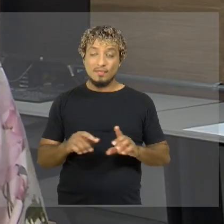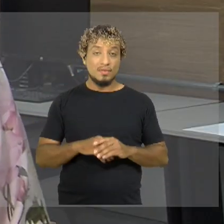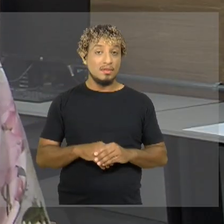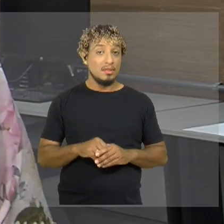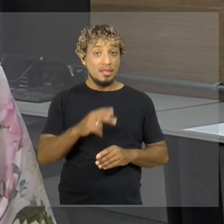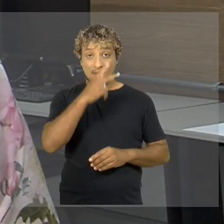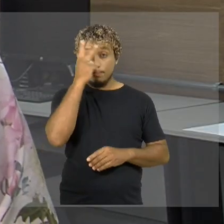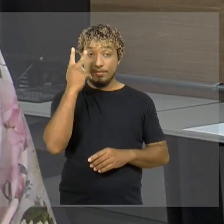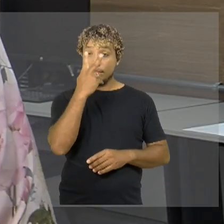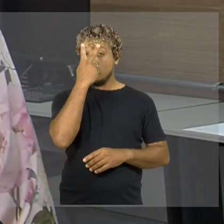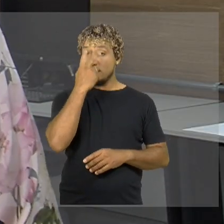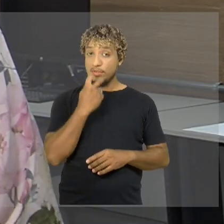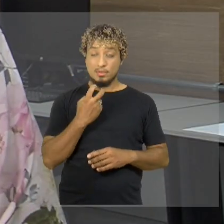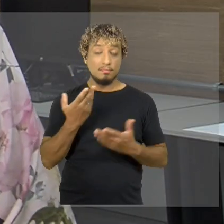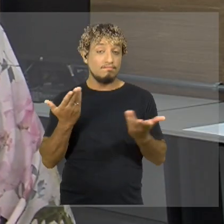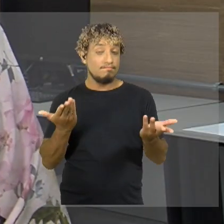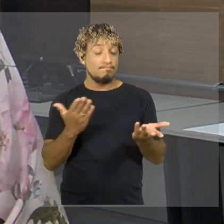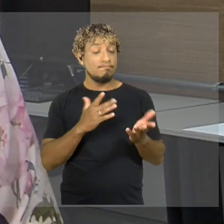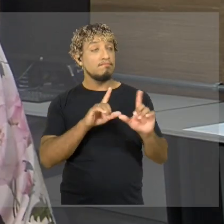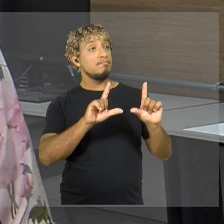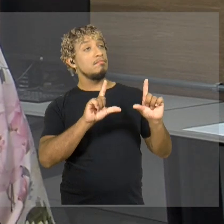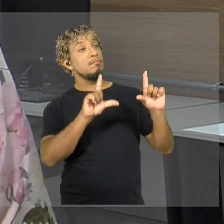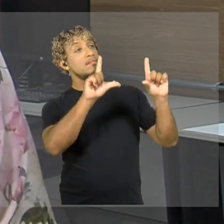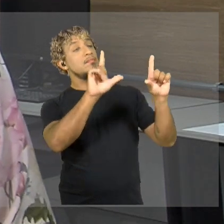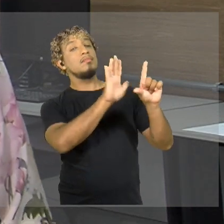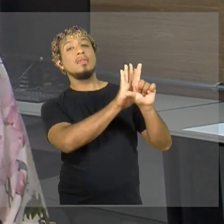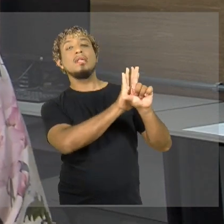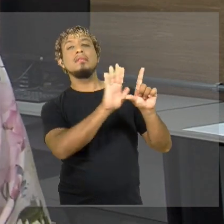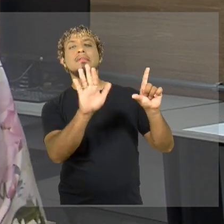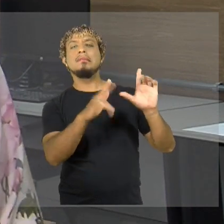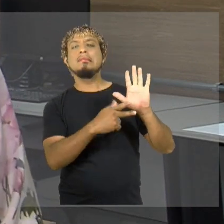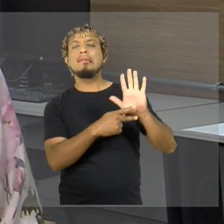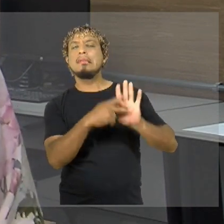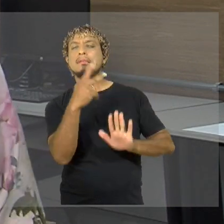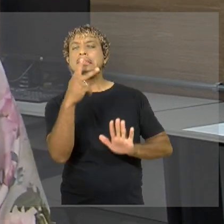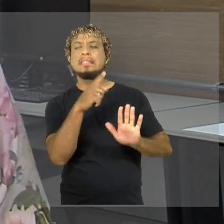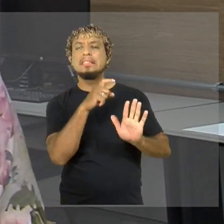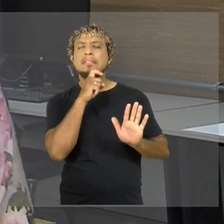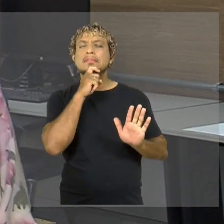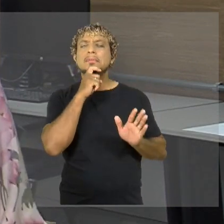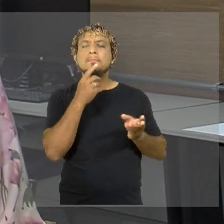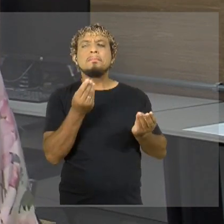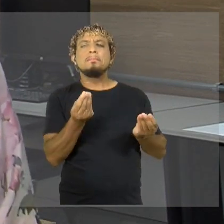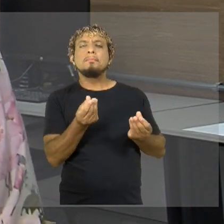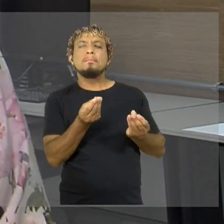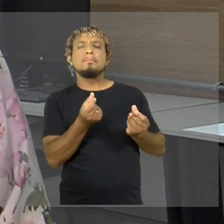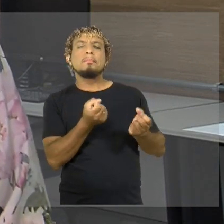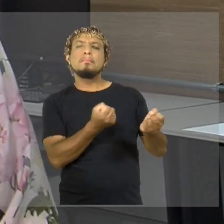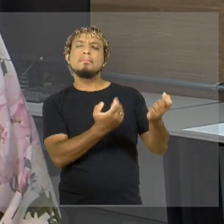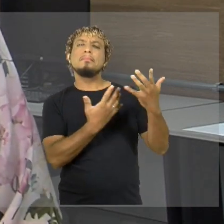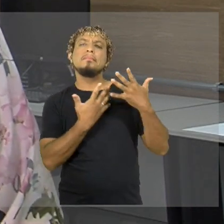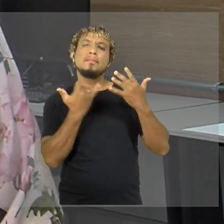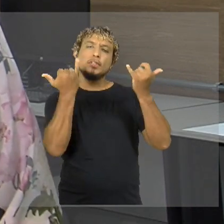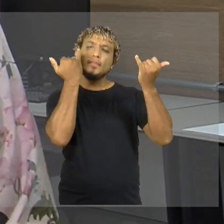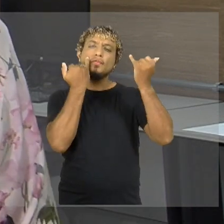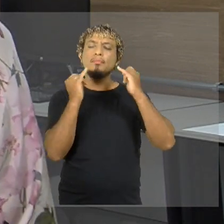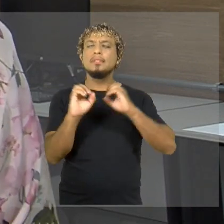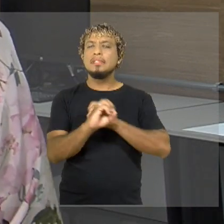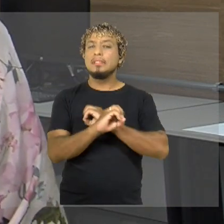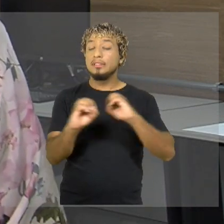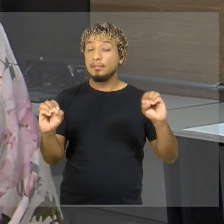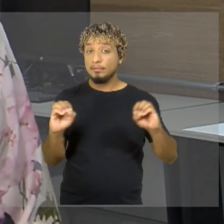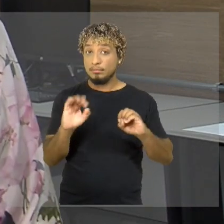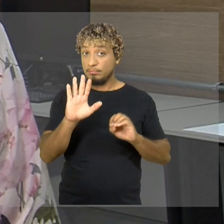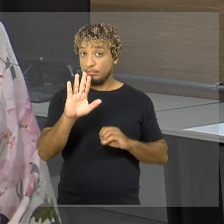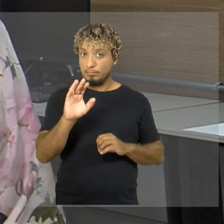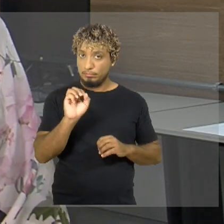que não consegue enxergar, o azulejo é uma superfície lisa, fria, que não transmite informações. A